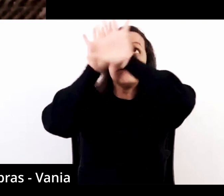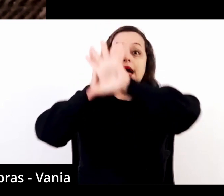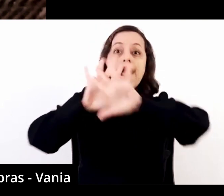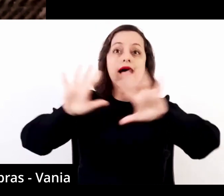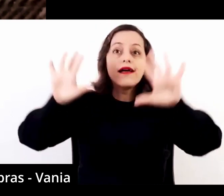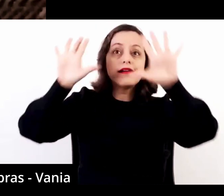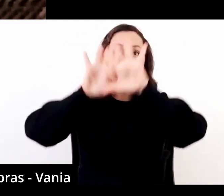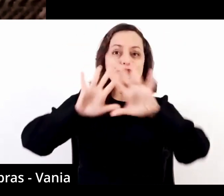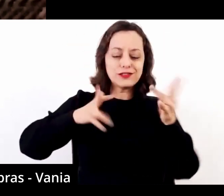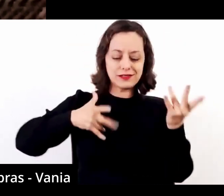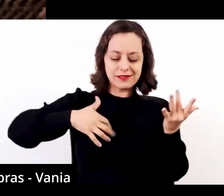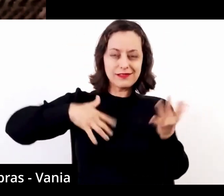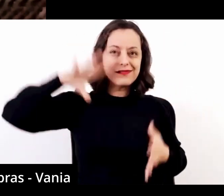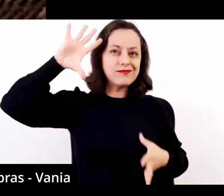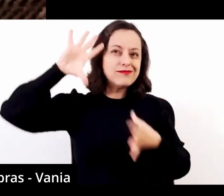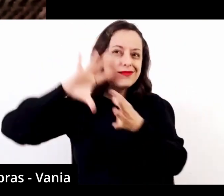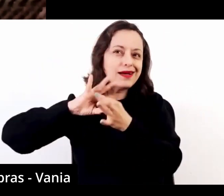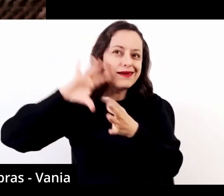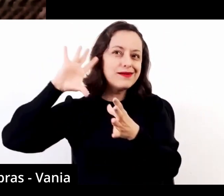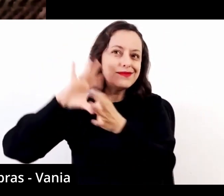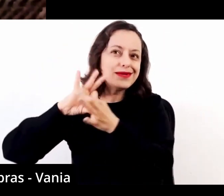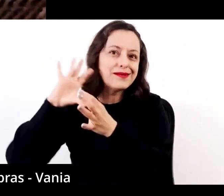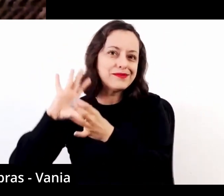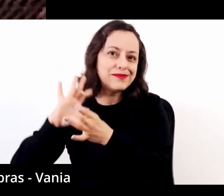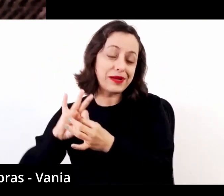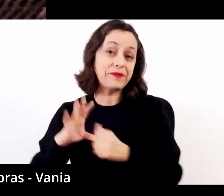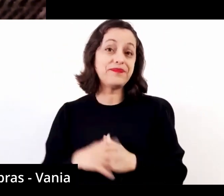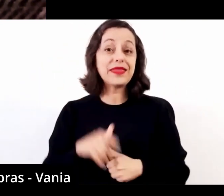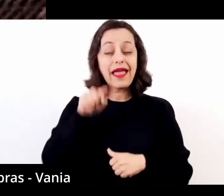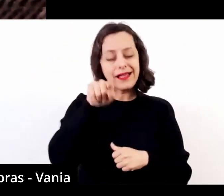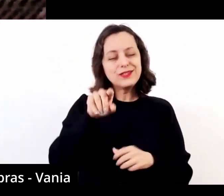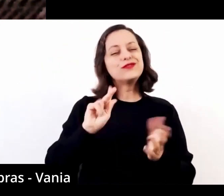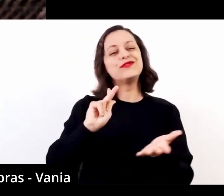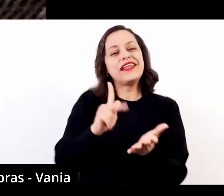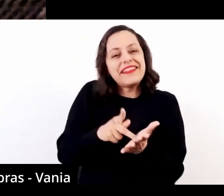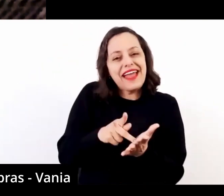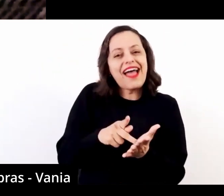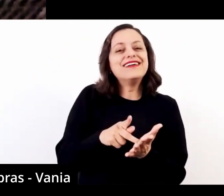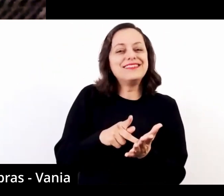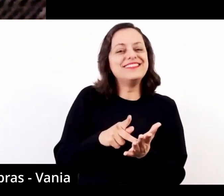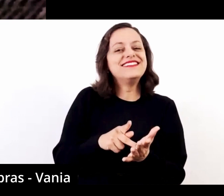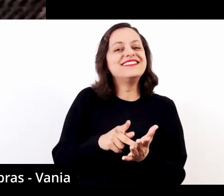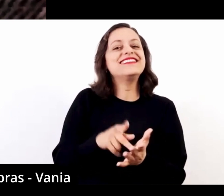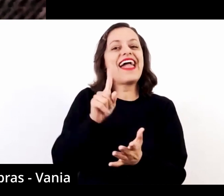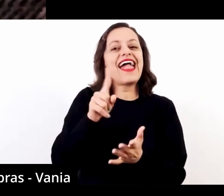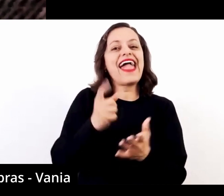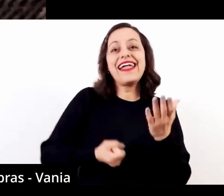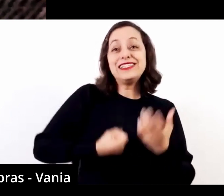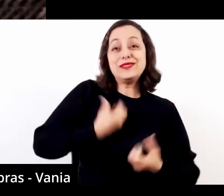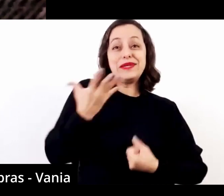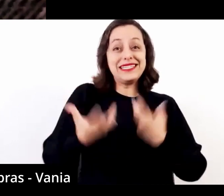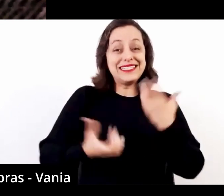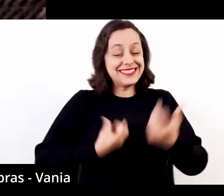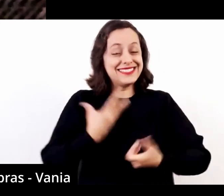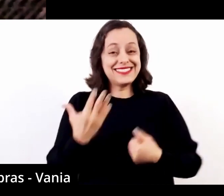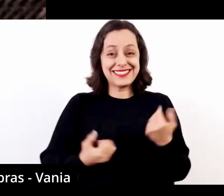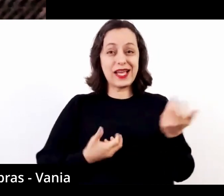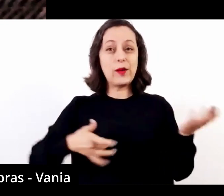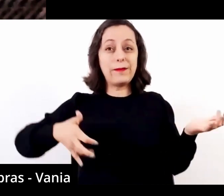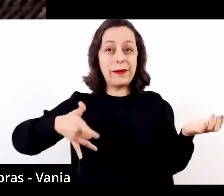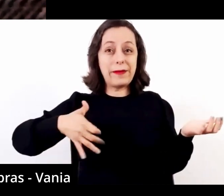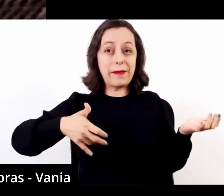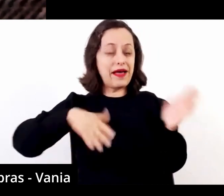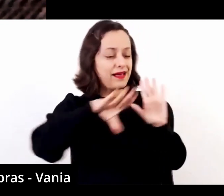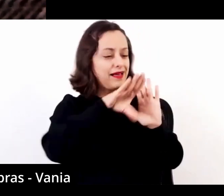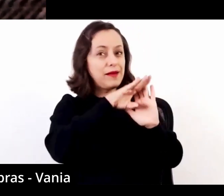permanentemente ao longo do concerto. Esse é um fio condutor, de fato, um segundo fio condutor, de fato, muito expressivo desse